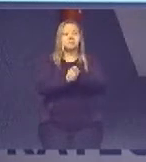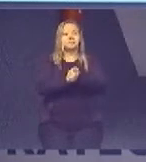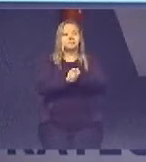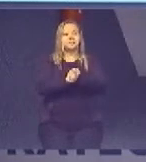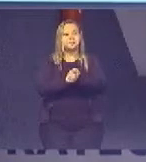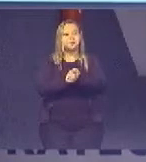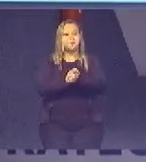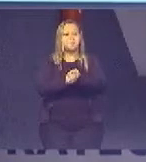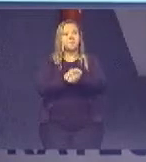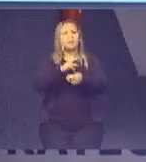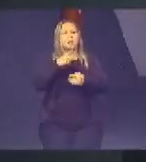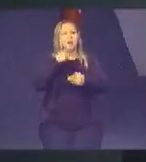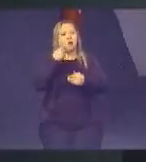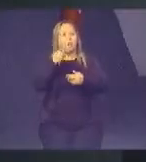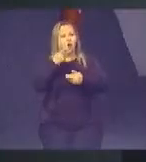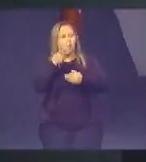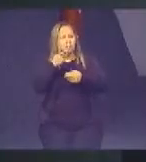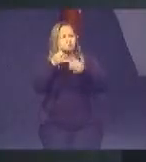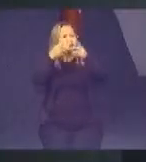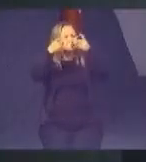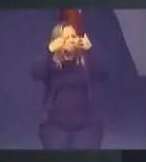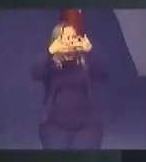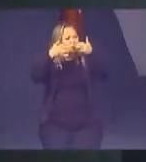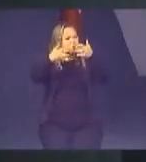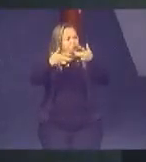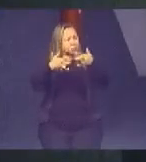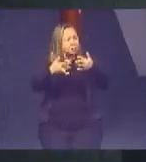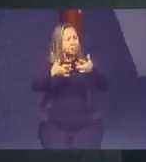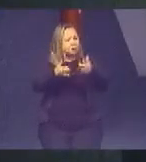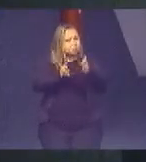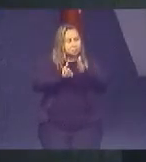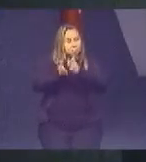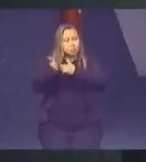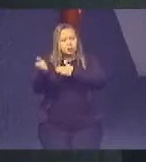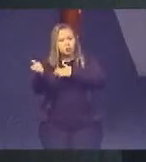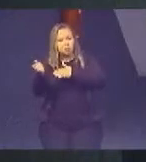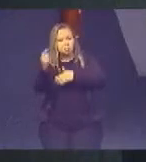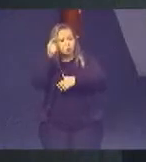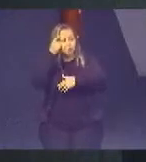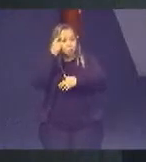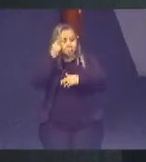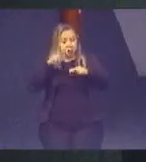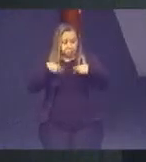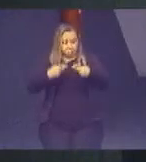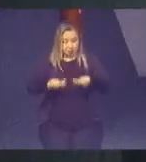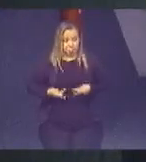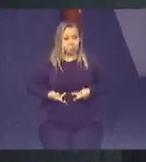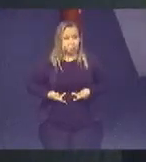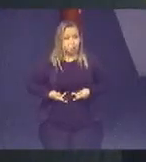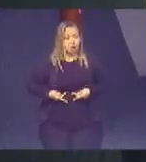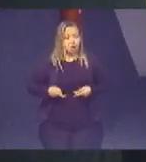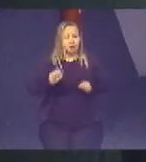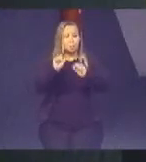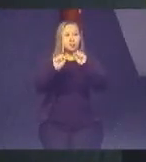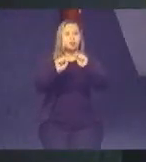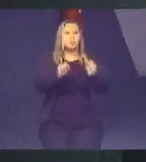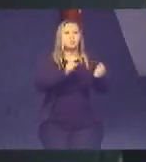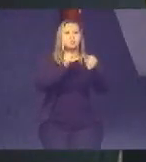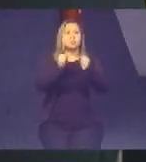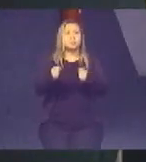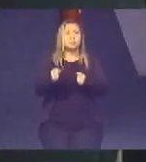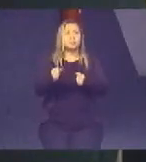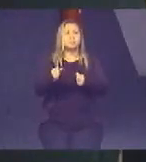redirecionar o nosso pensamento para o ser humano e para aquilo que nós podemos concretizar